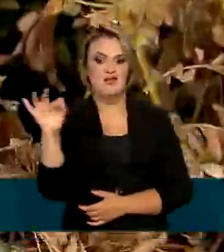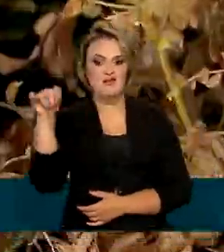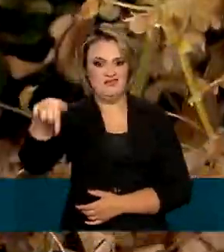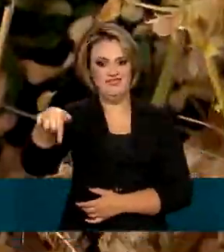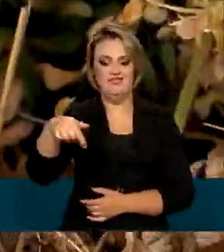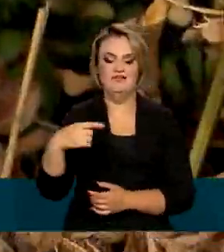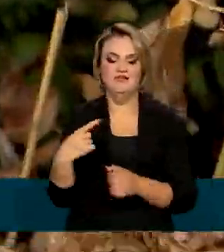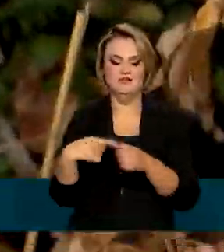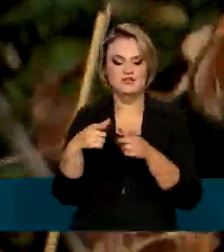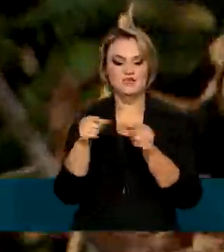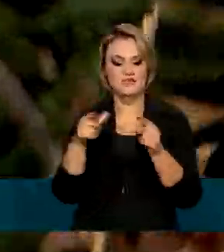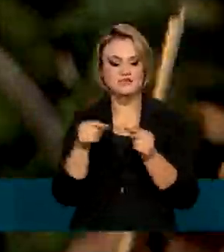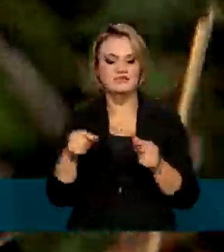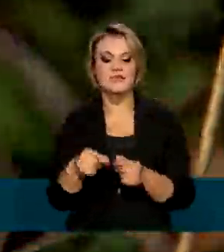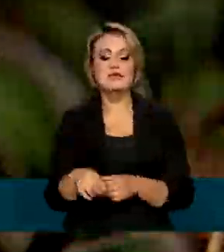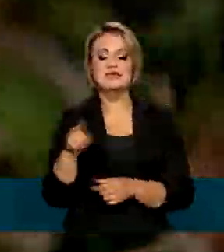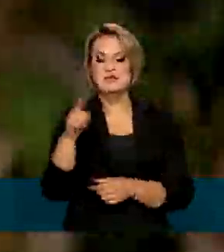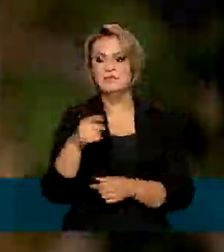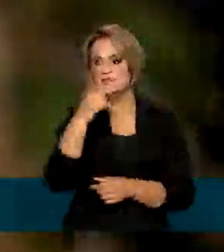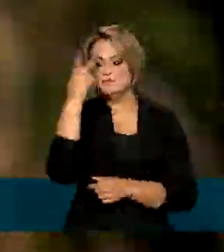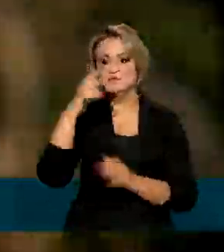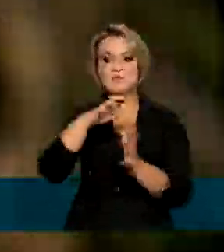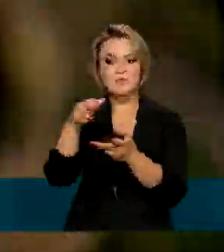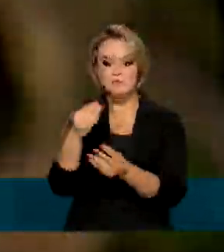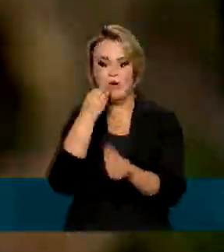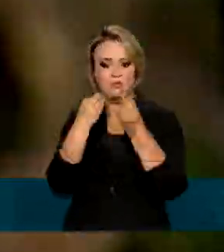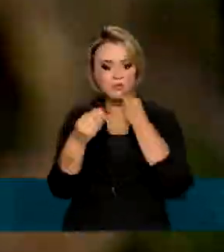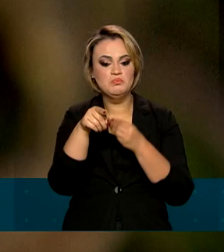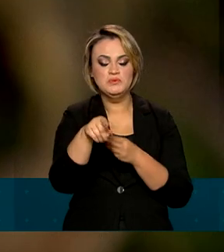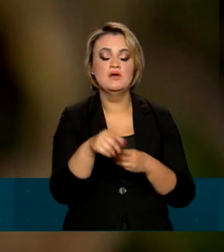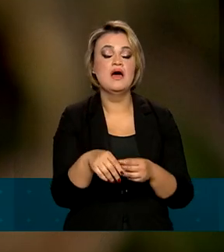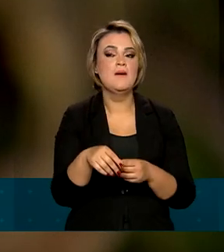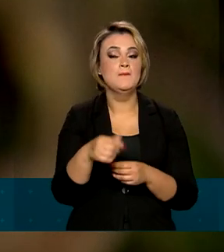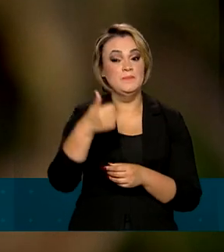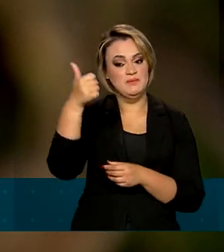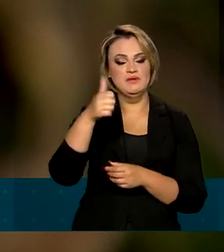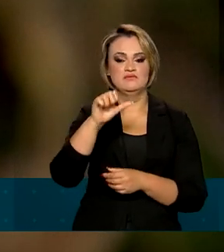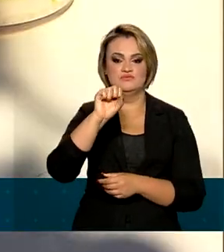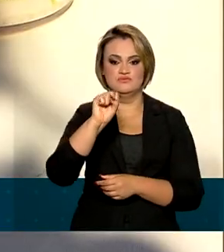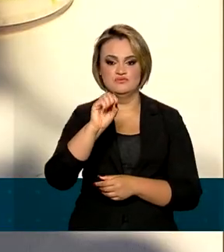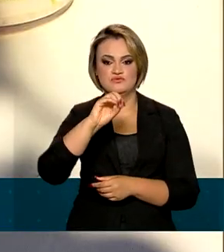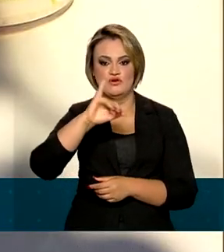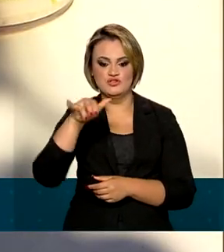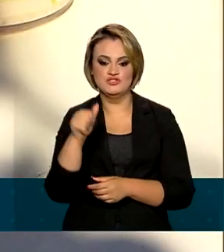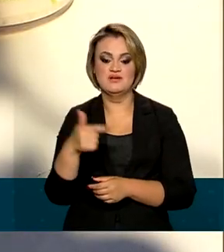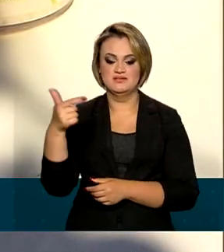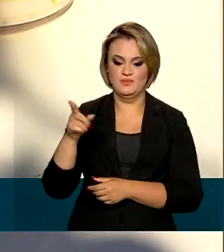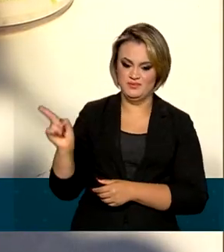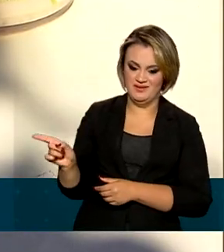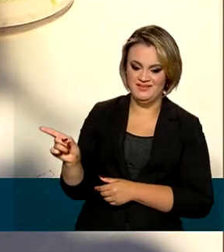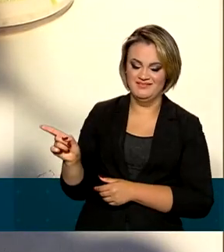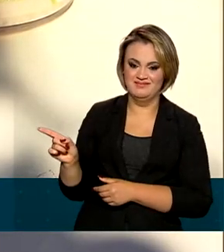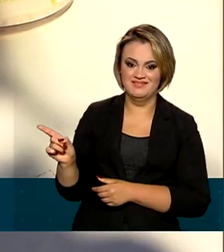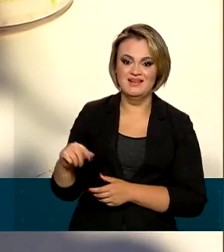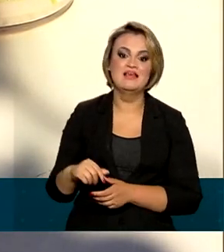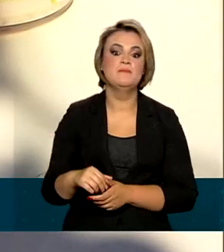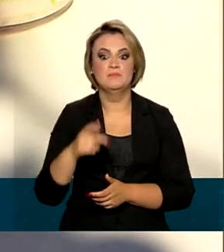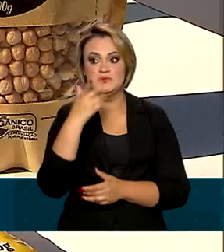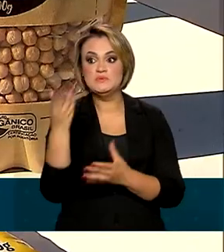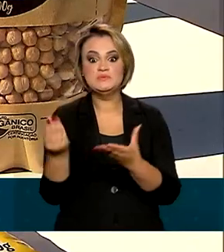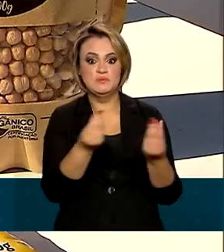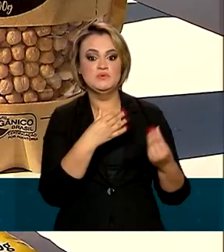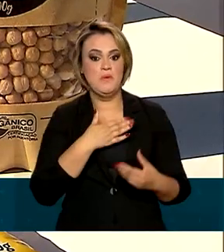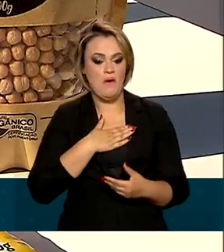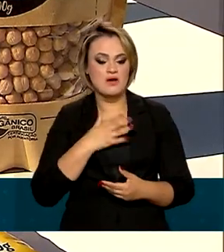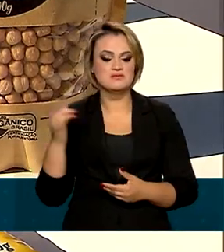E a segunda mais consumida no mundo, atrás apenas da soja. Há uma grande demanda pelo grão de bico